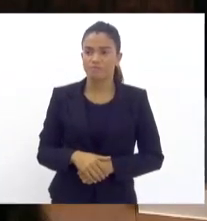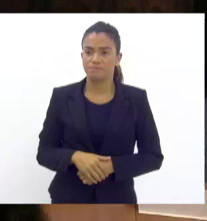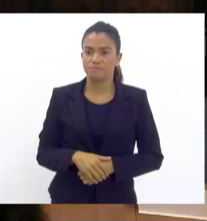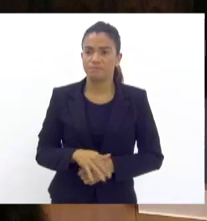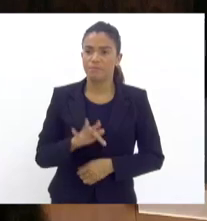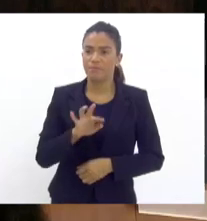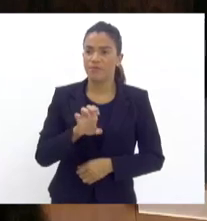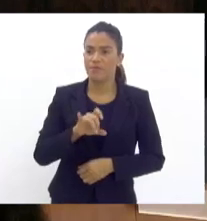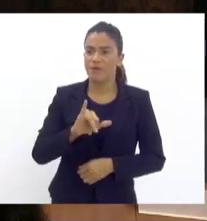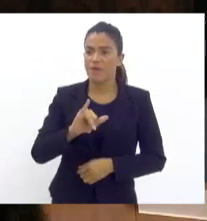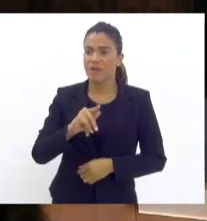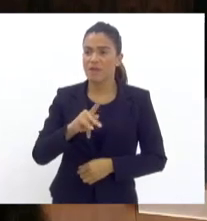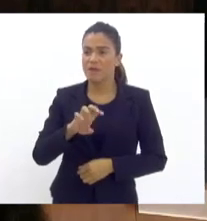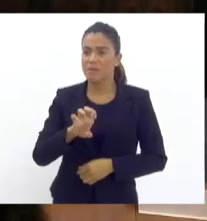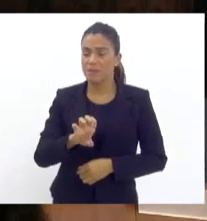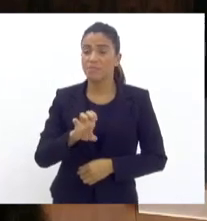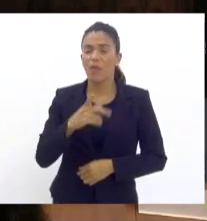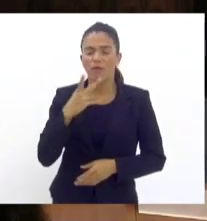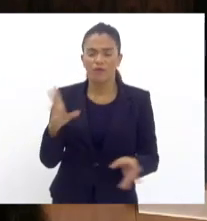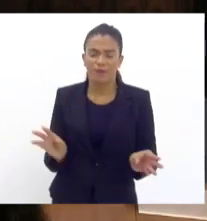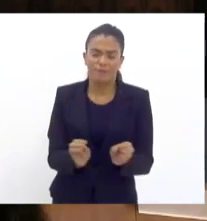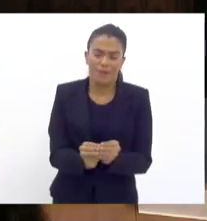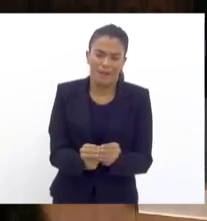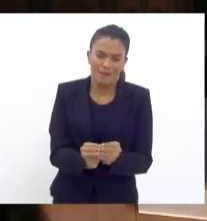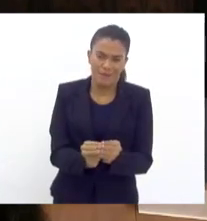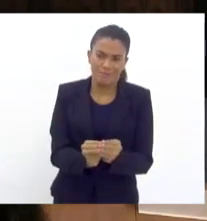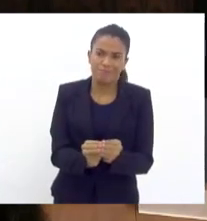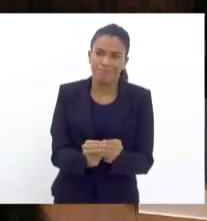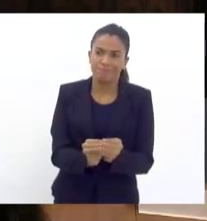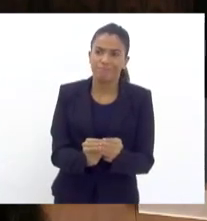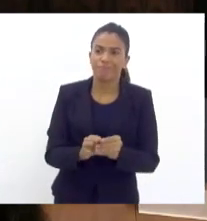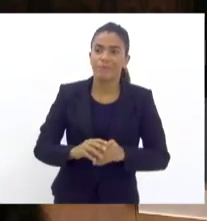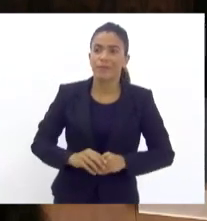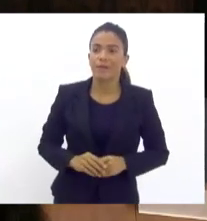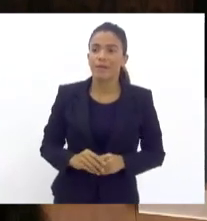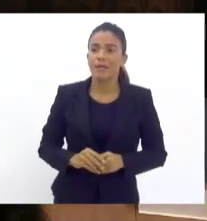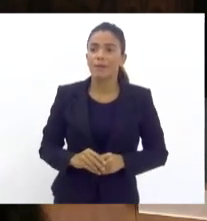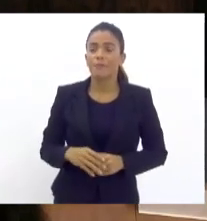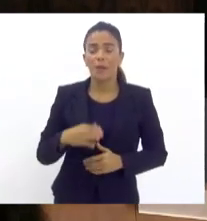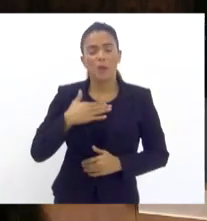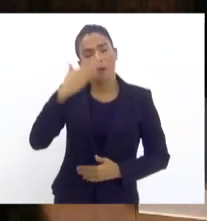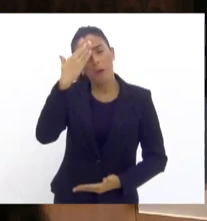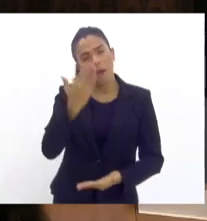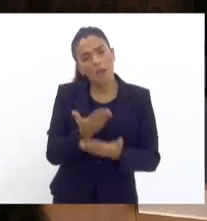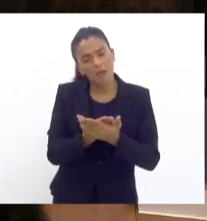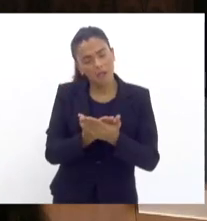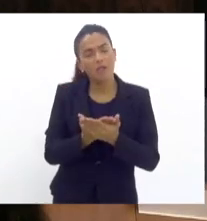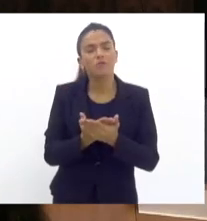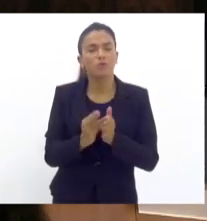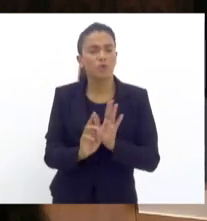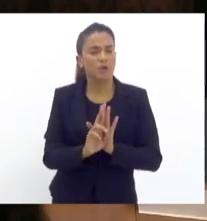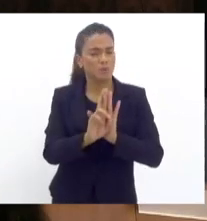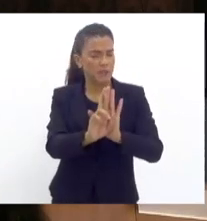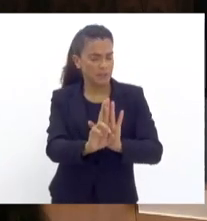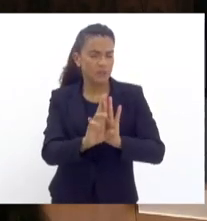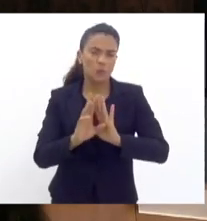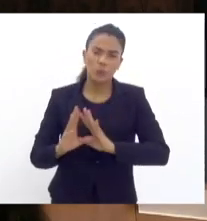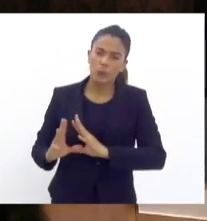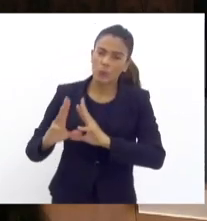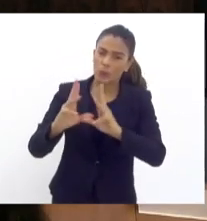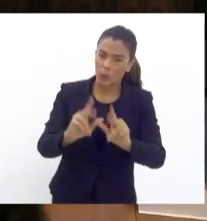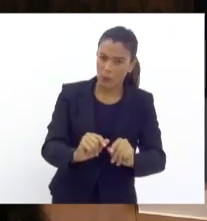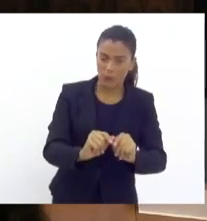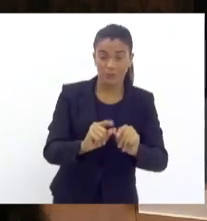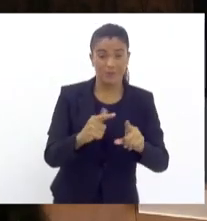Sr. Presidente, eu vou ser o mais breve possível nas minhas considerações. Eu acredito que falo por todos quando todos os membros